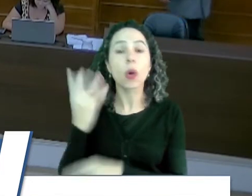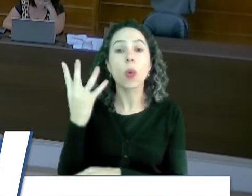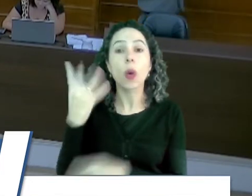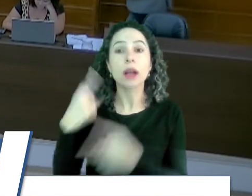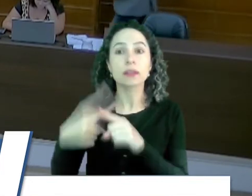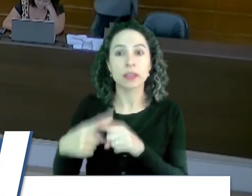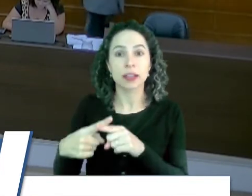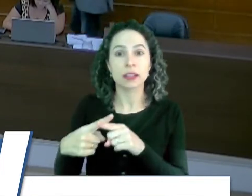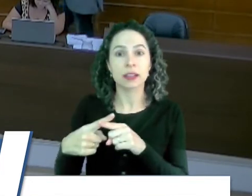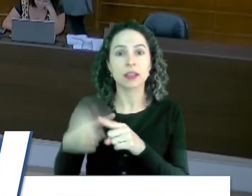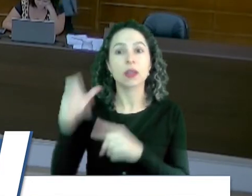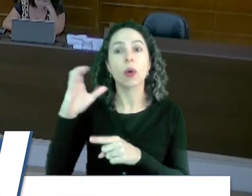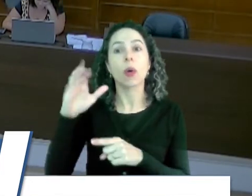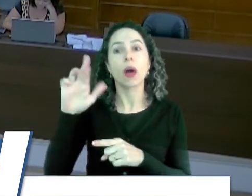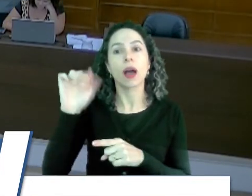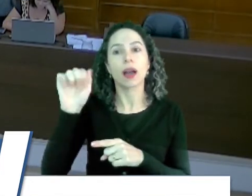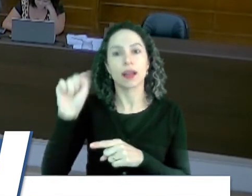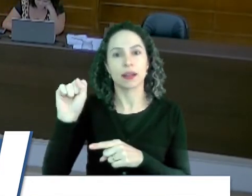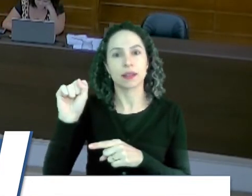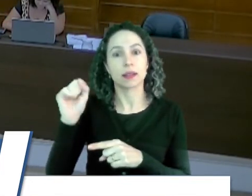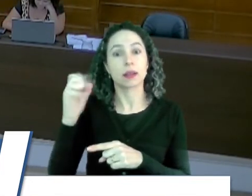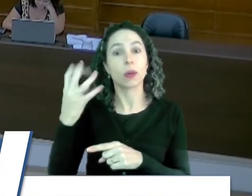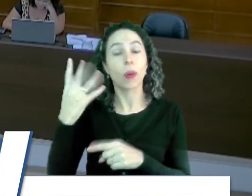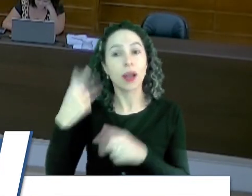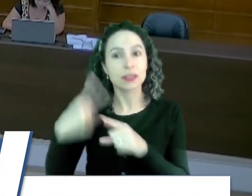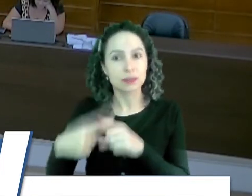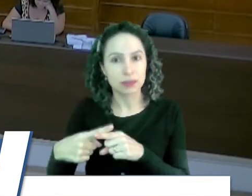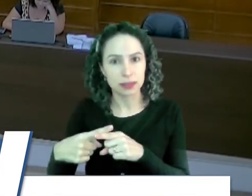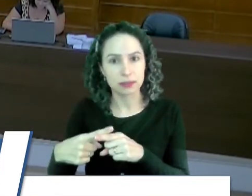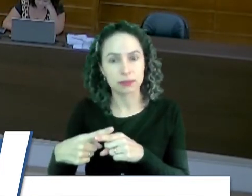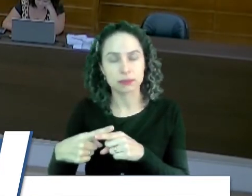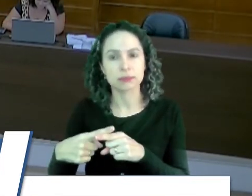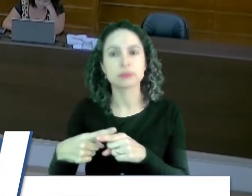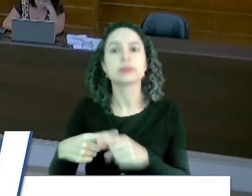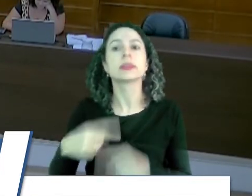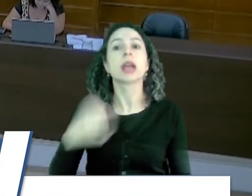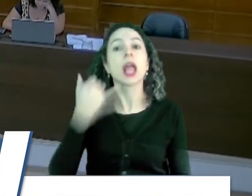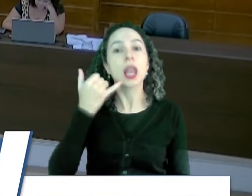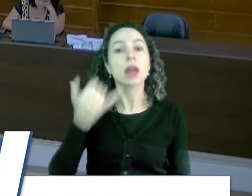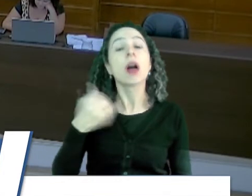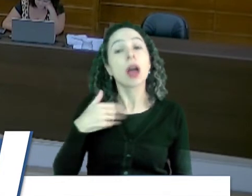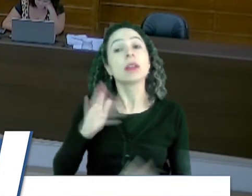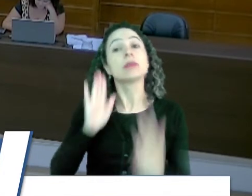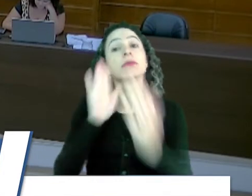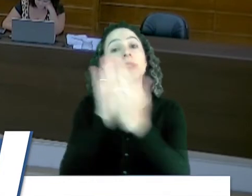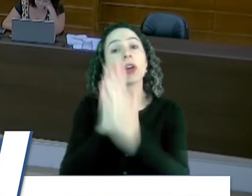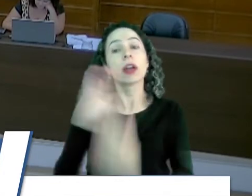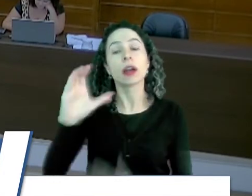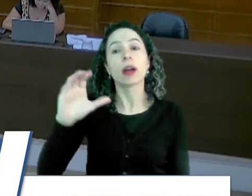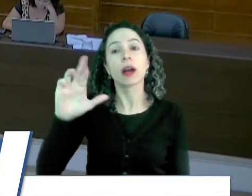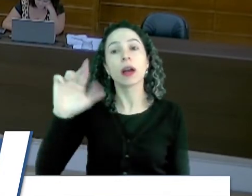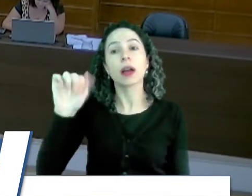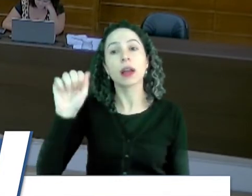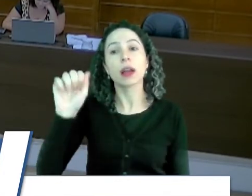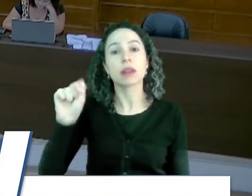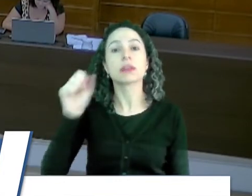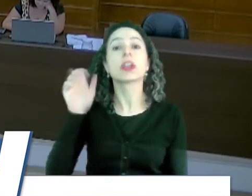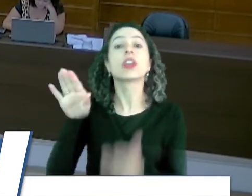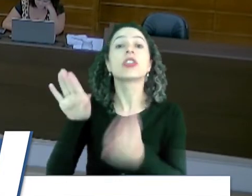CRAS. Quatro vezes. Aí, ele pegou e foi lá no CRAS. Chegou lá, as